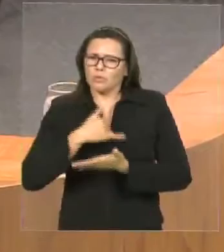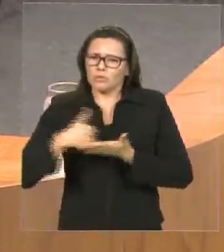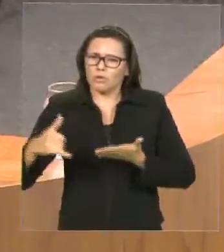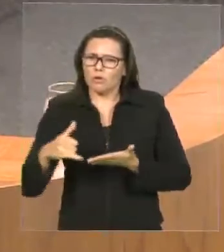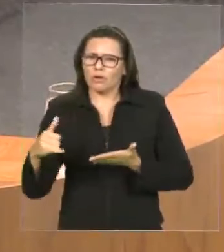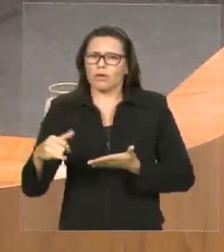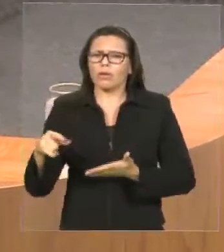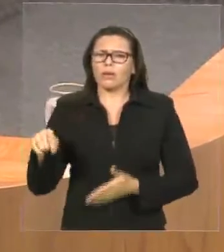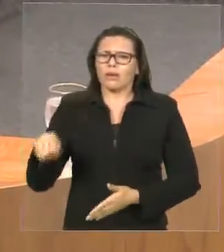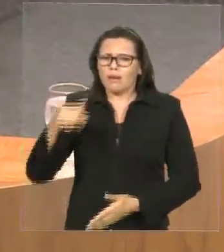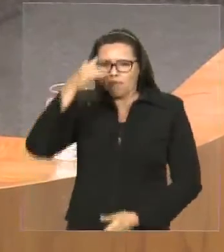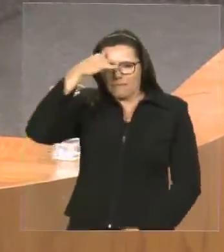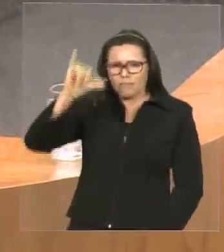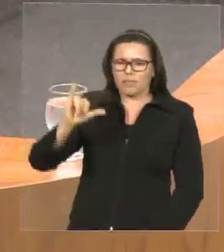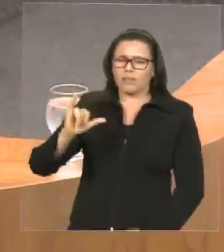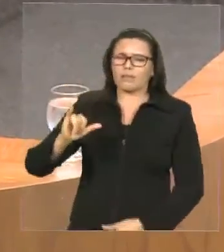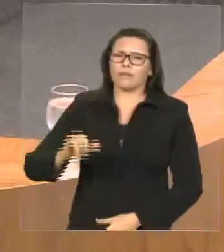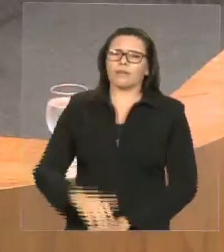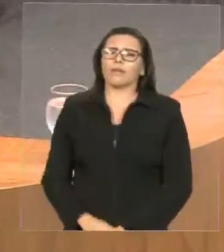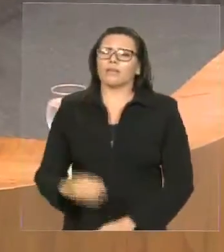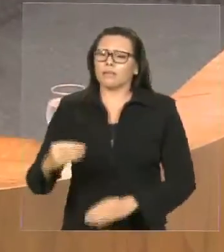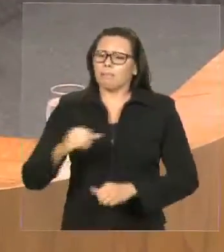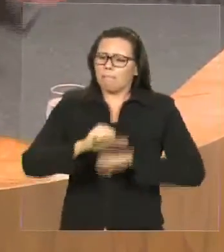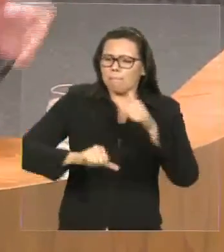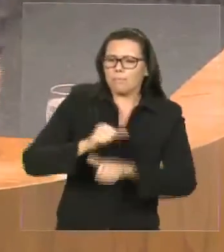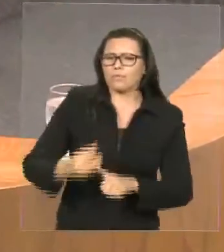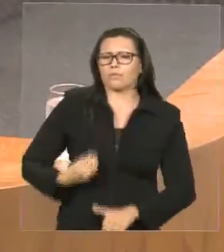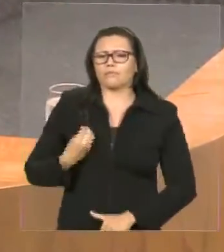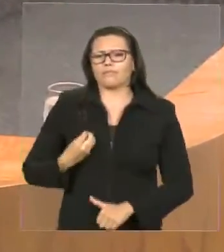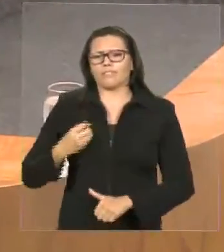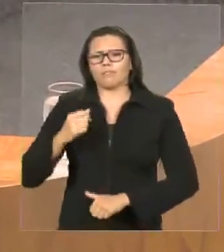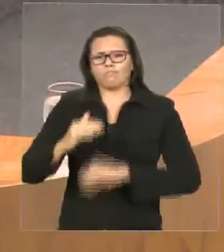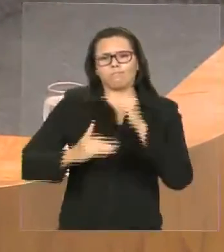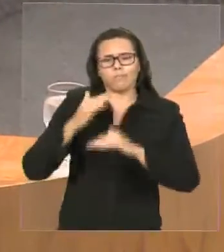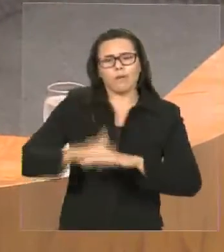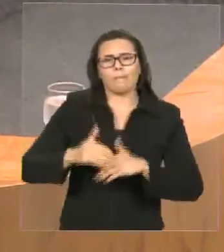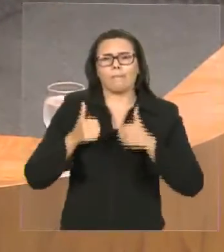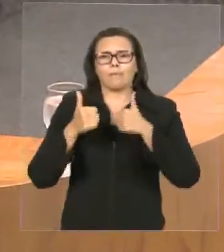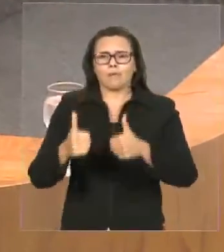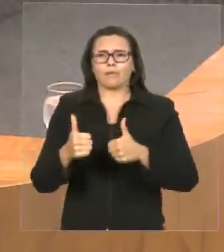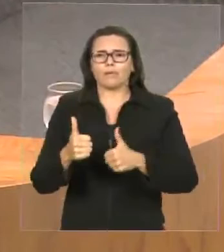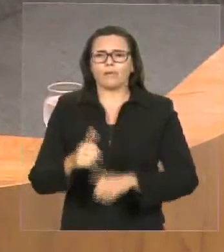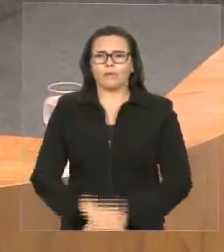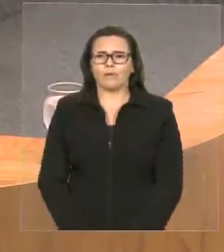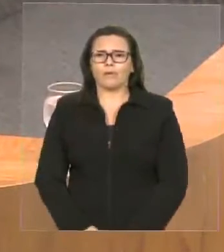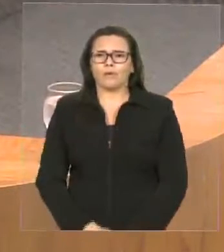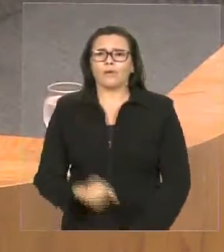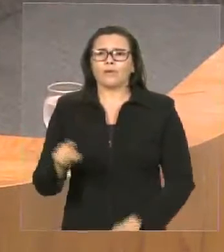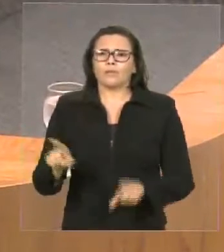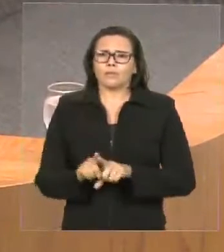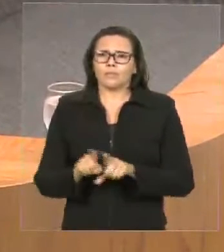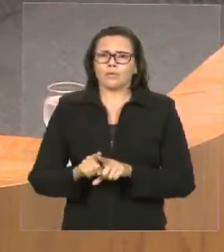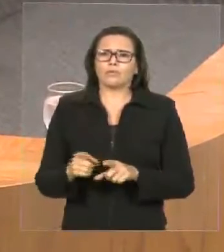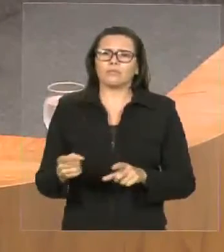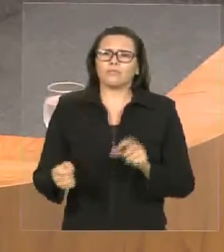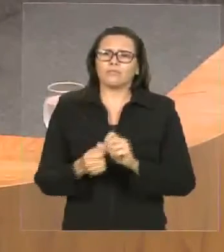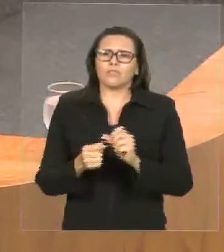trazendo uma qualidade de vida, onde a última agora que o Padre realizou foi uma zumba, em pleno,